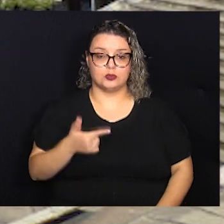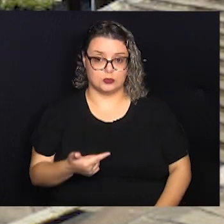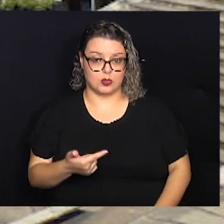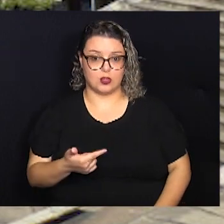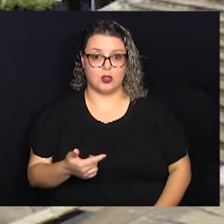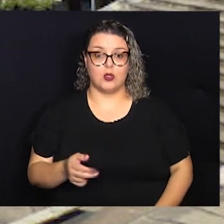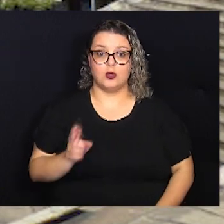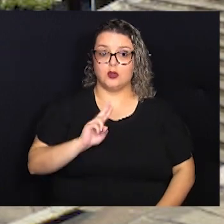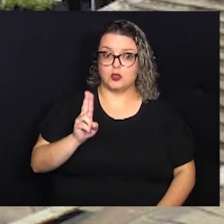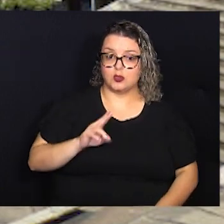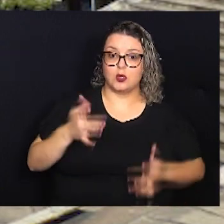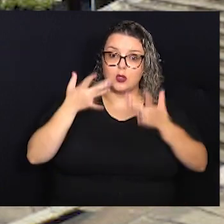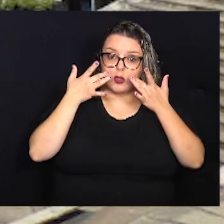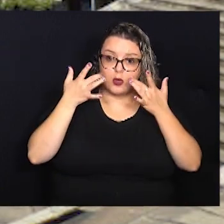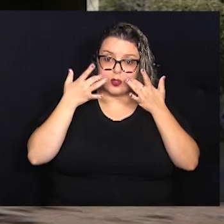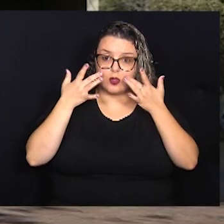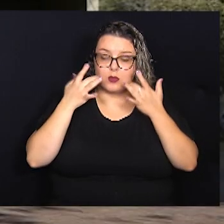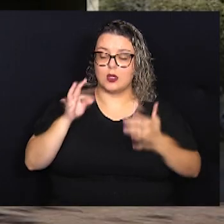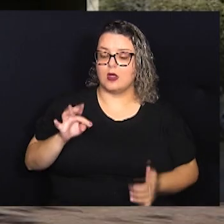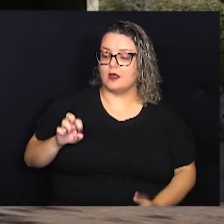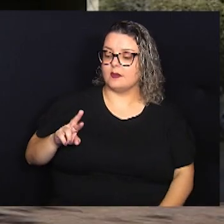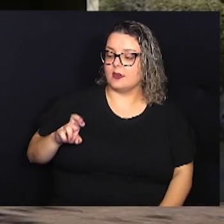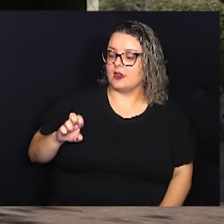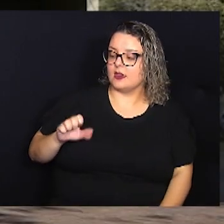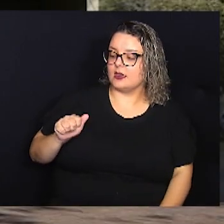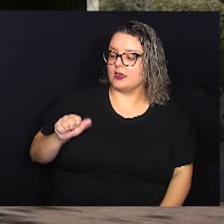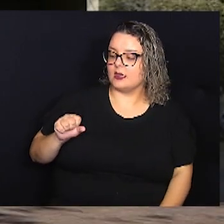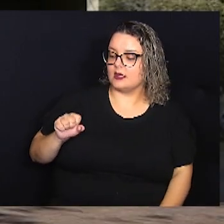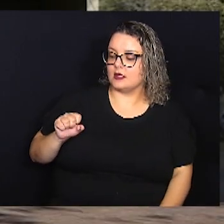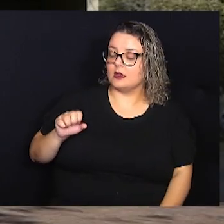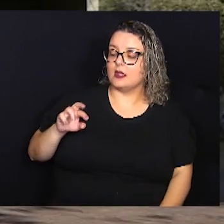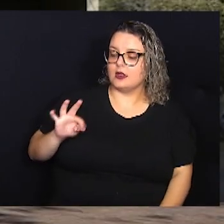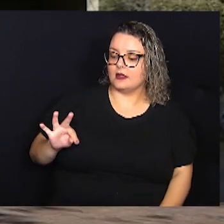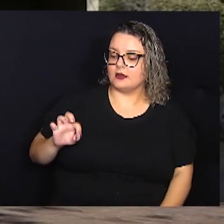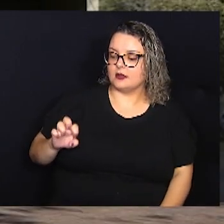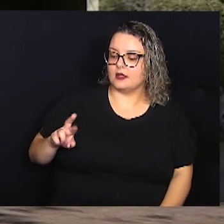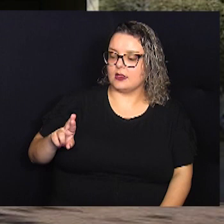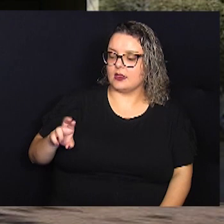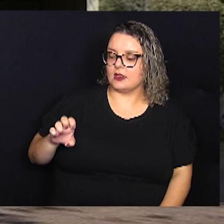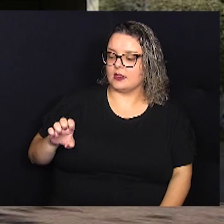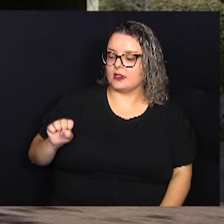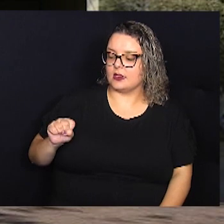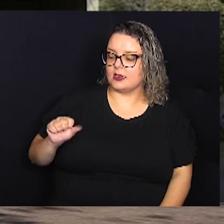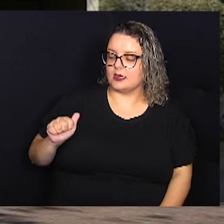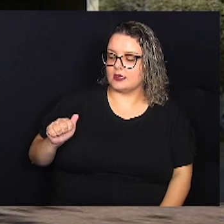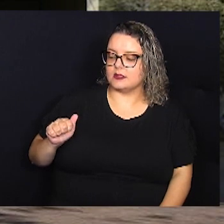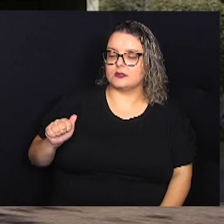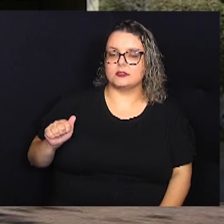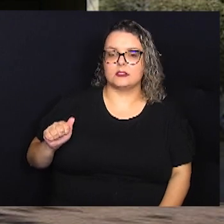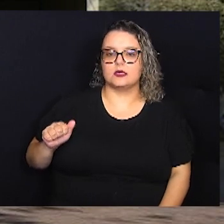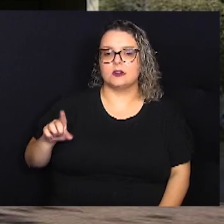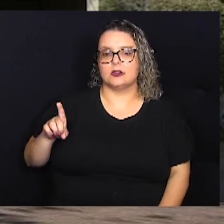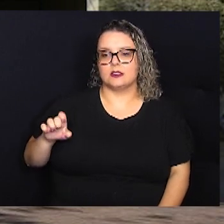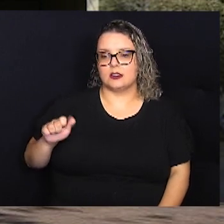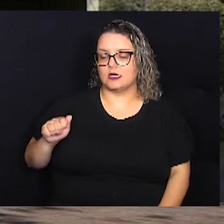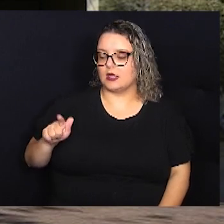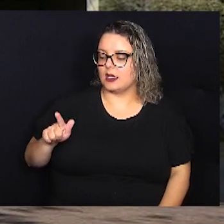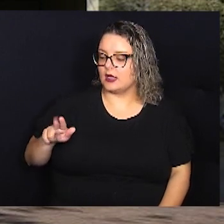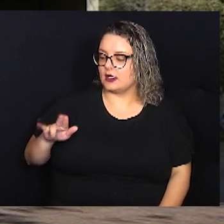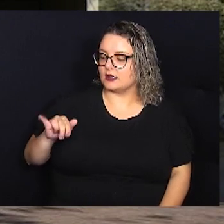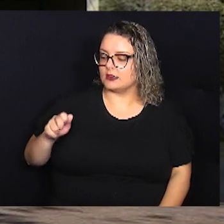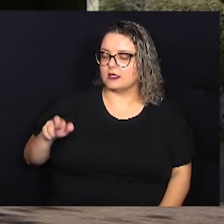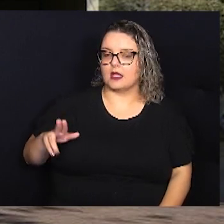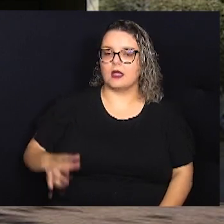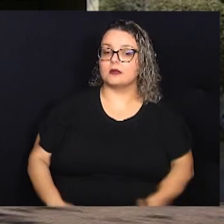E fica denominado Teatro de Arena Tereza Guiar, o teatro de arena localizado no Centro de Convivência